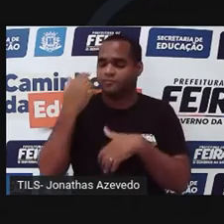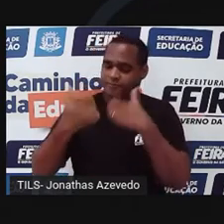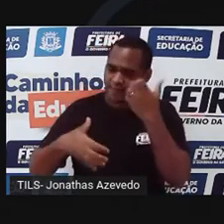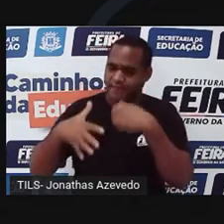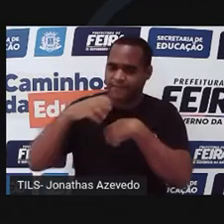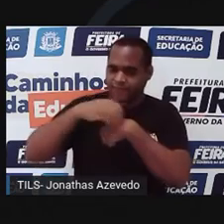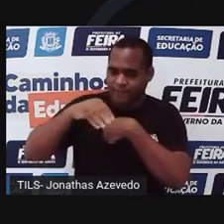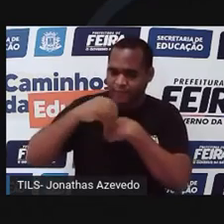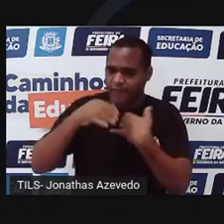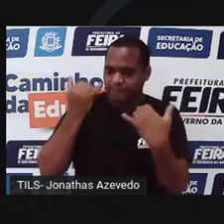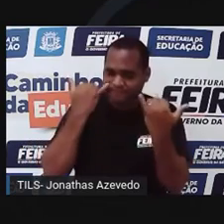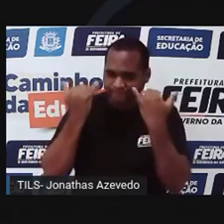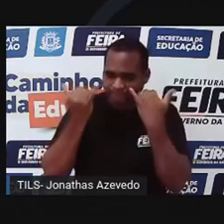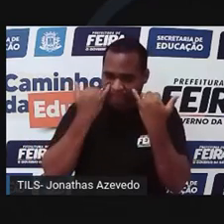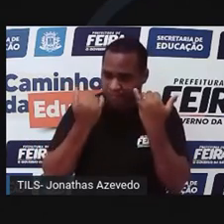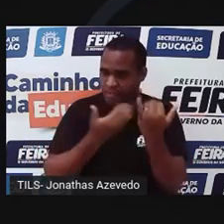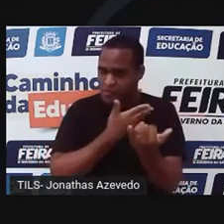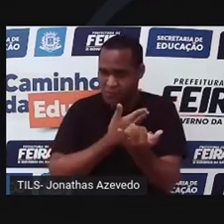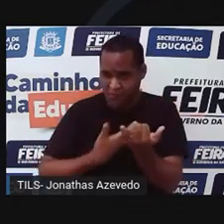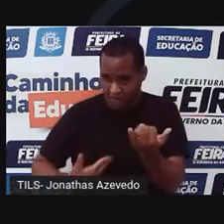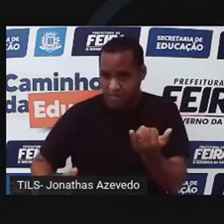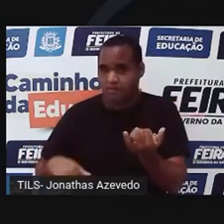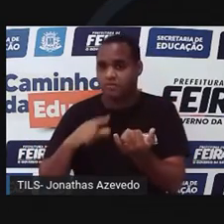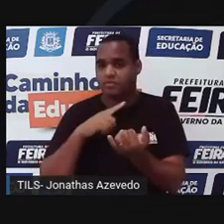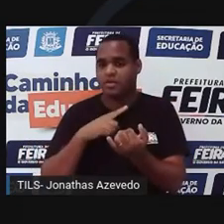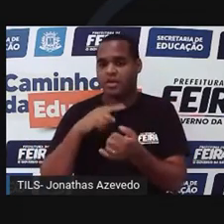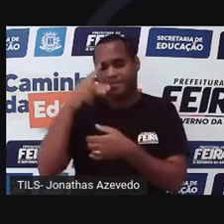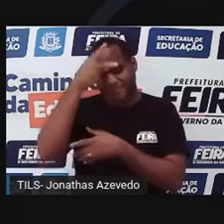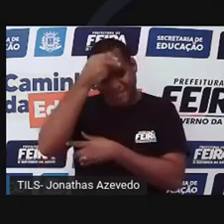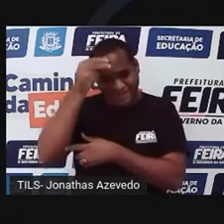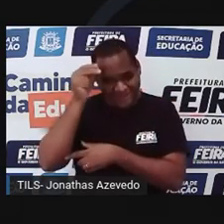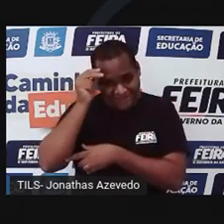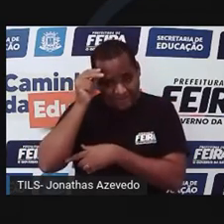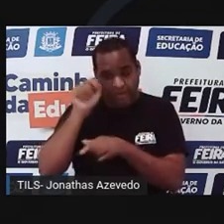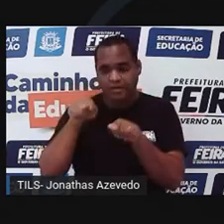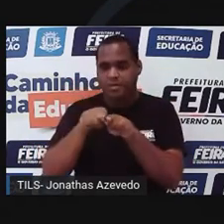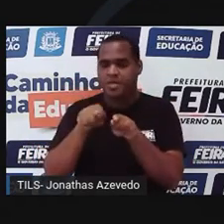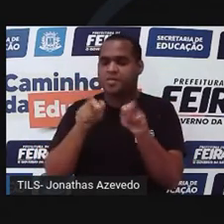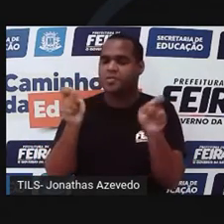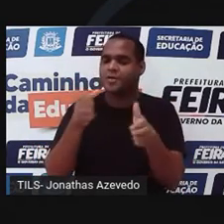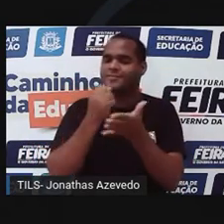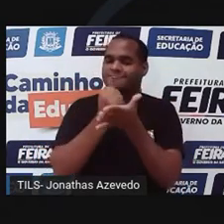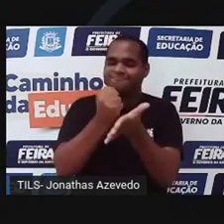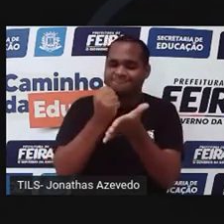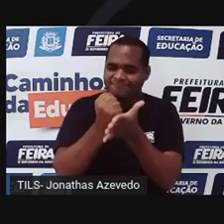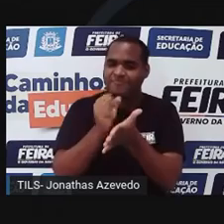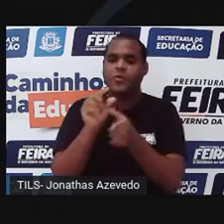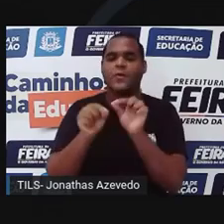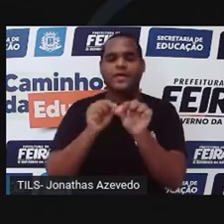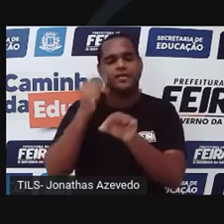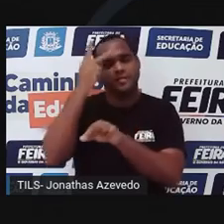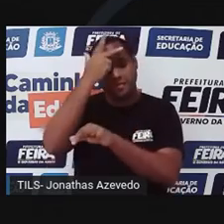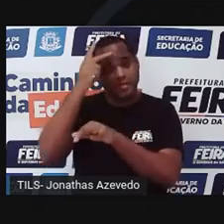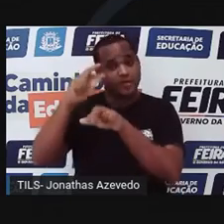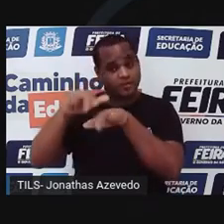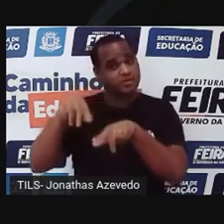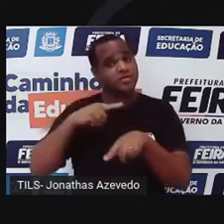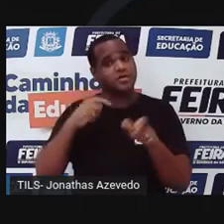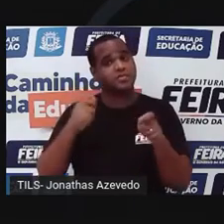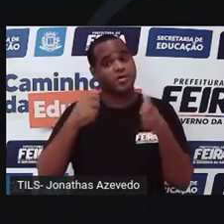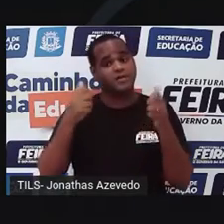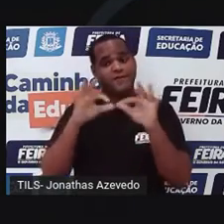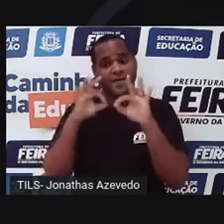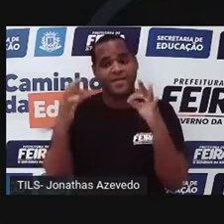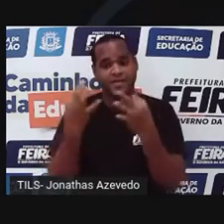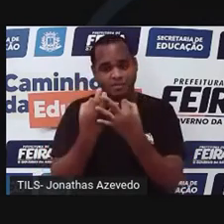também, finalmente, para o governo, para a prefeitura, para auxiliar essas pessoas afetadas e suas